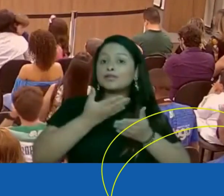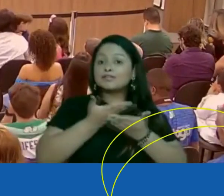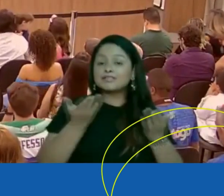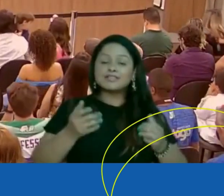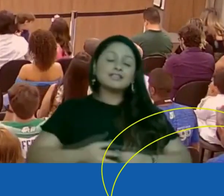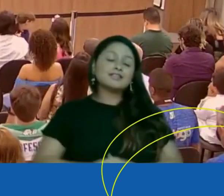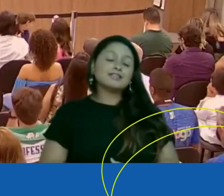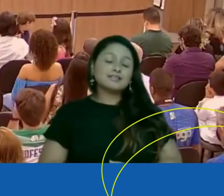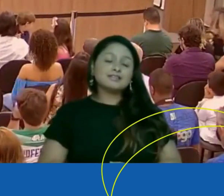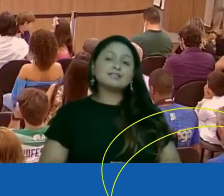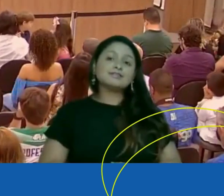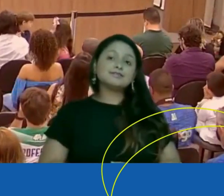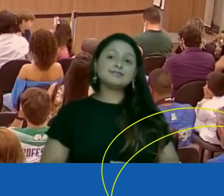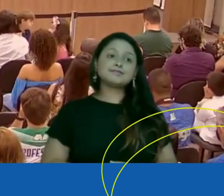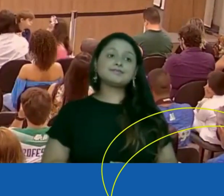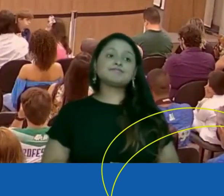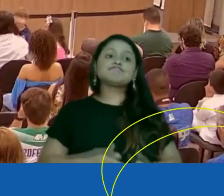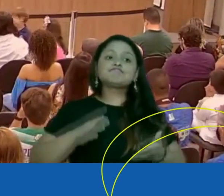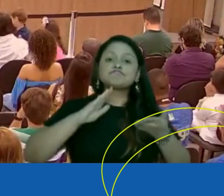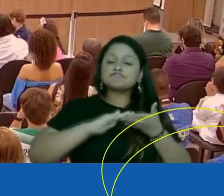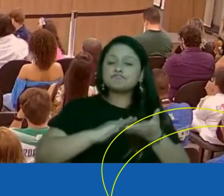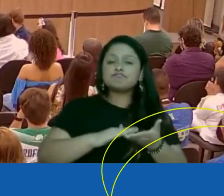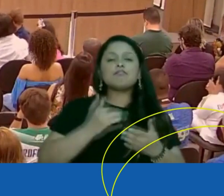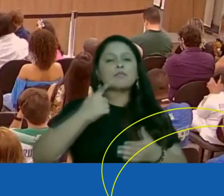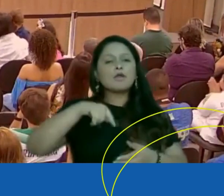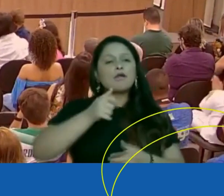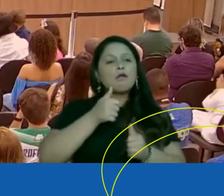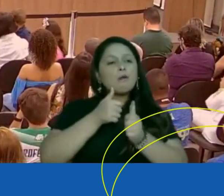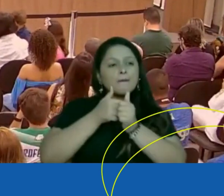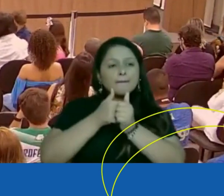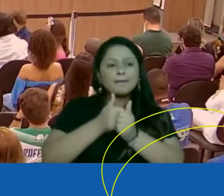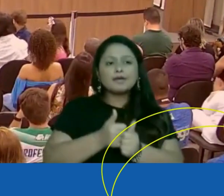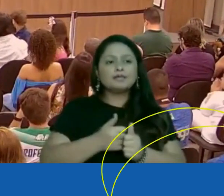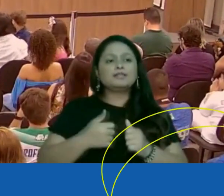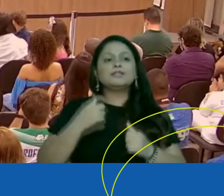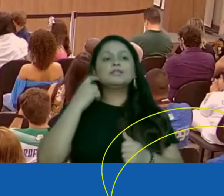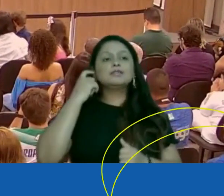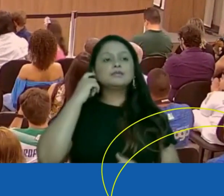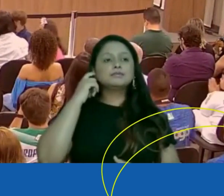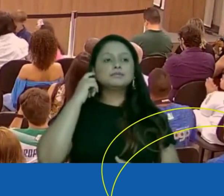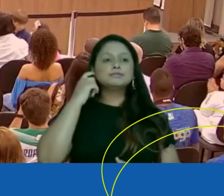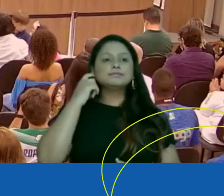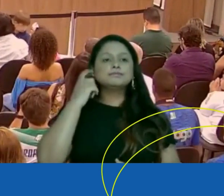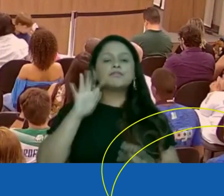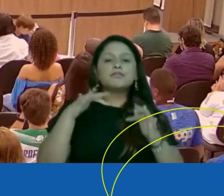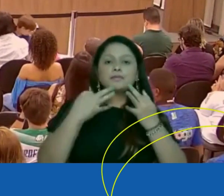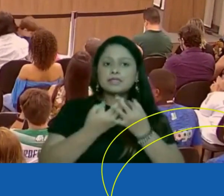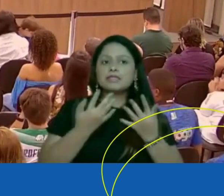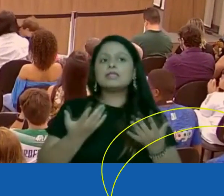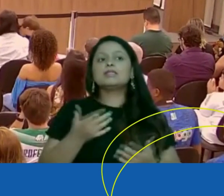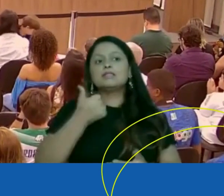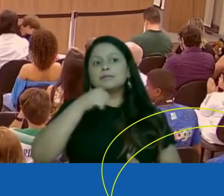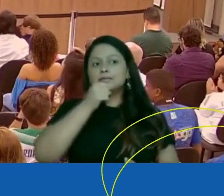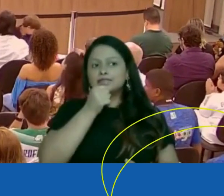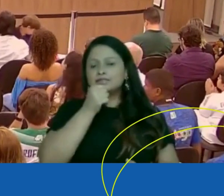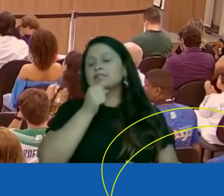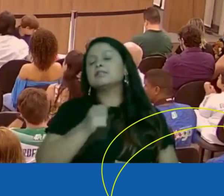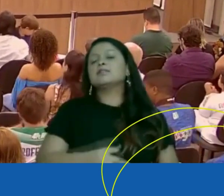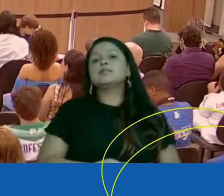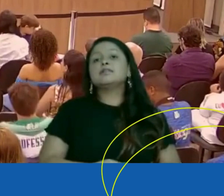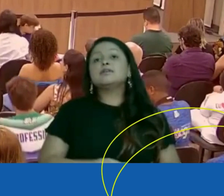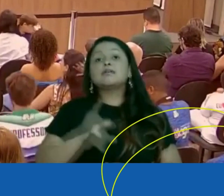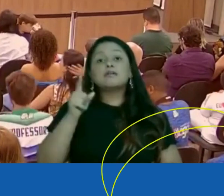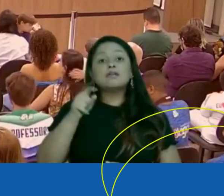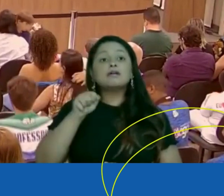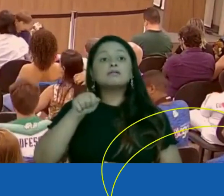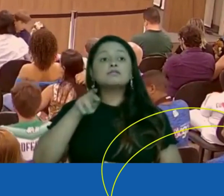vereador pela dedicação, a gente acompanha, né, todo mundo acompanha bastante o trabalho da família, da mãe, do pai. E o